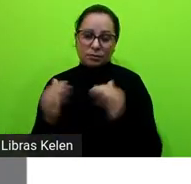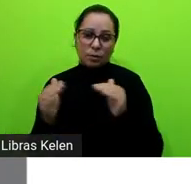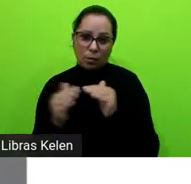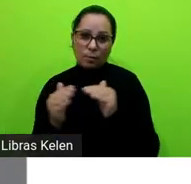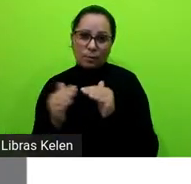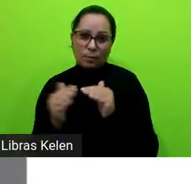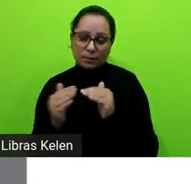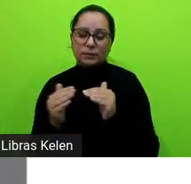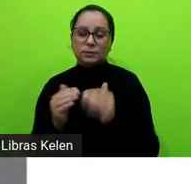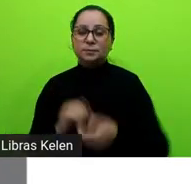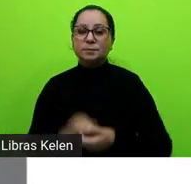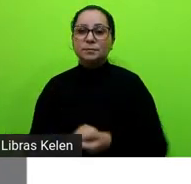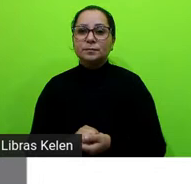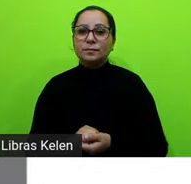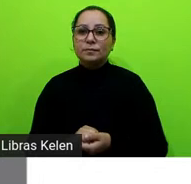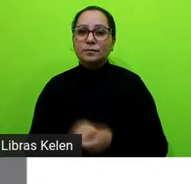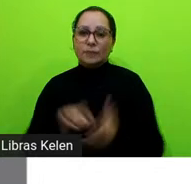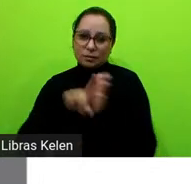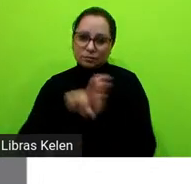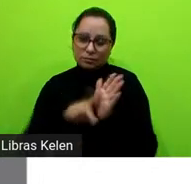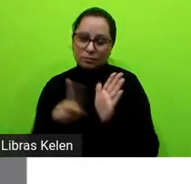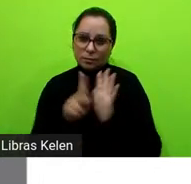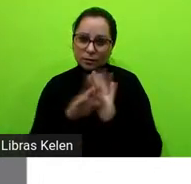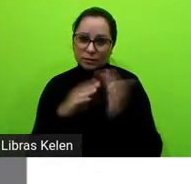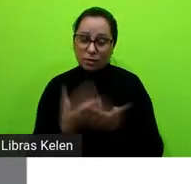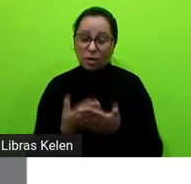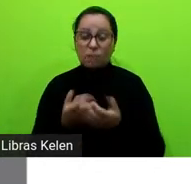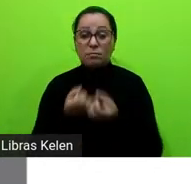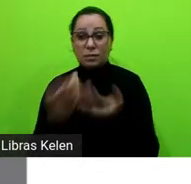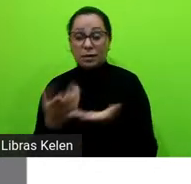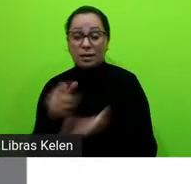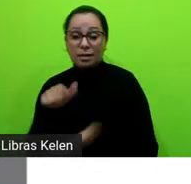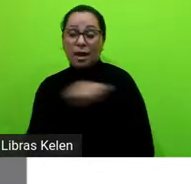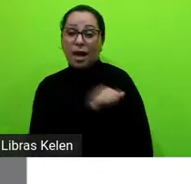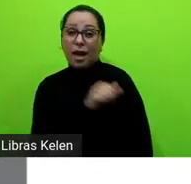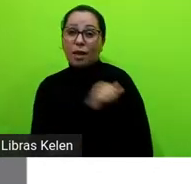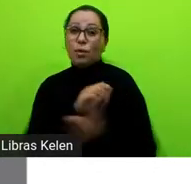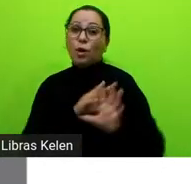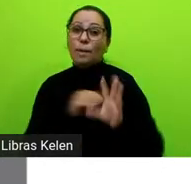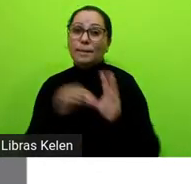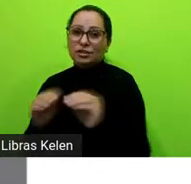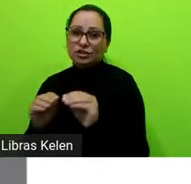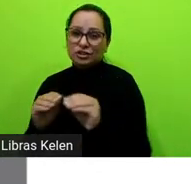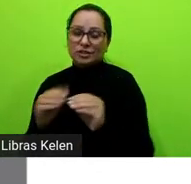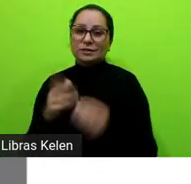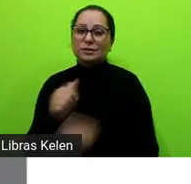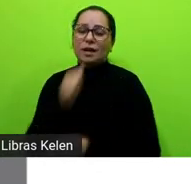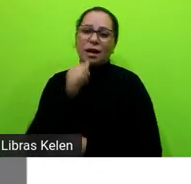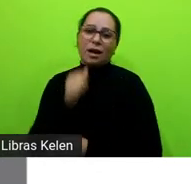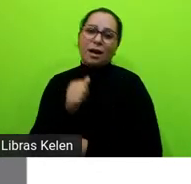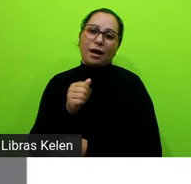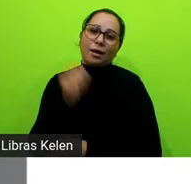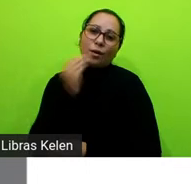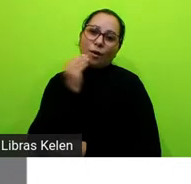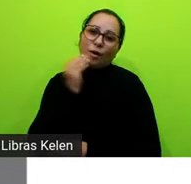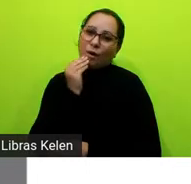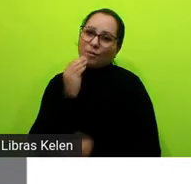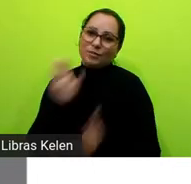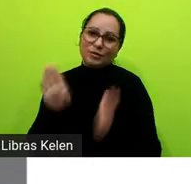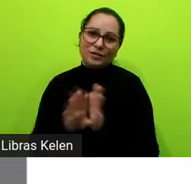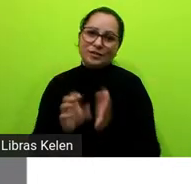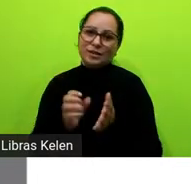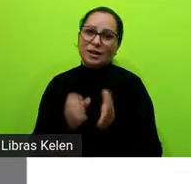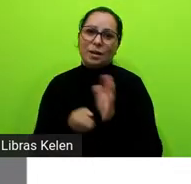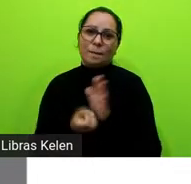escolar para os alunos manusearem não vai chegar obviamente gente quantidades